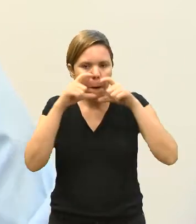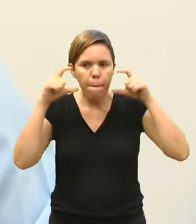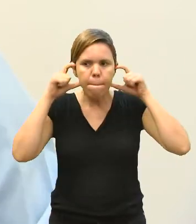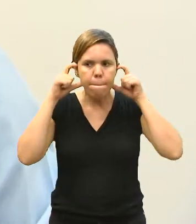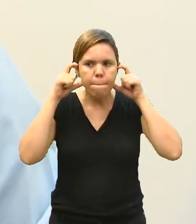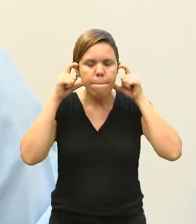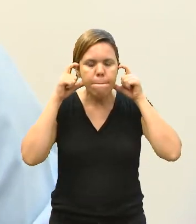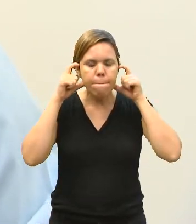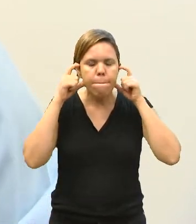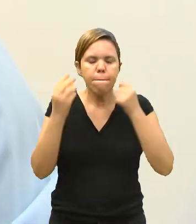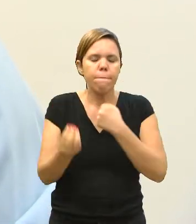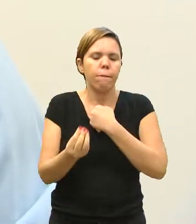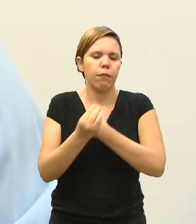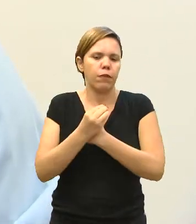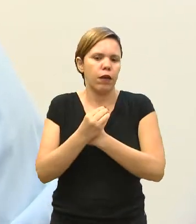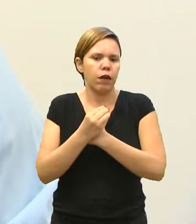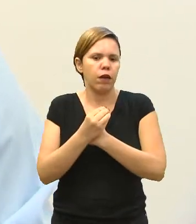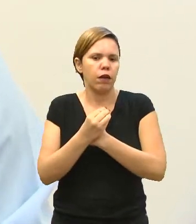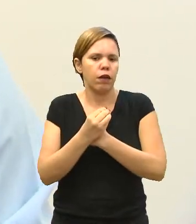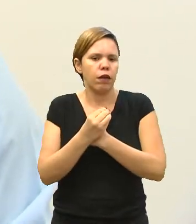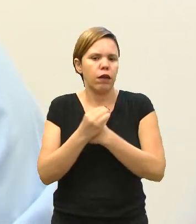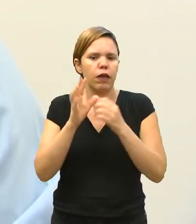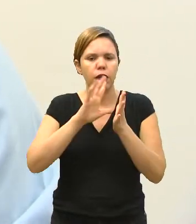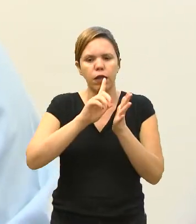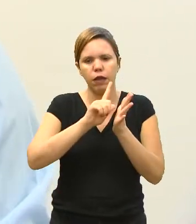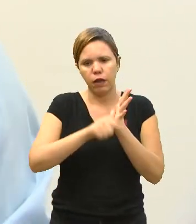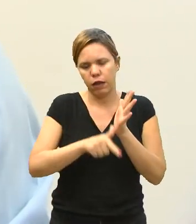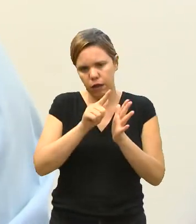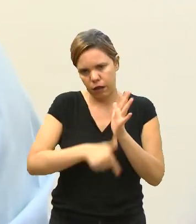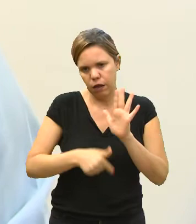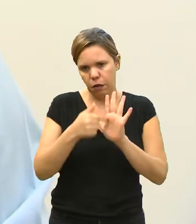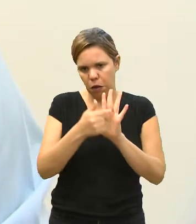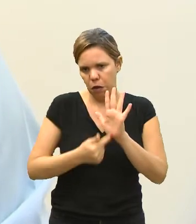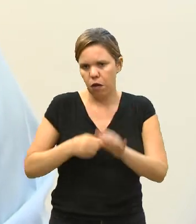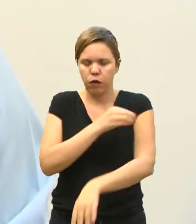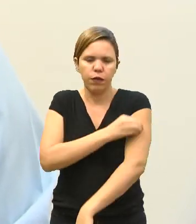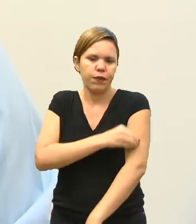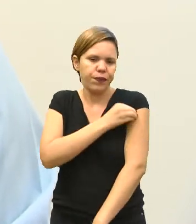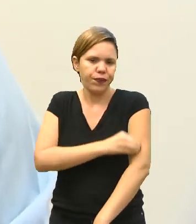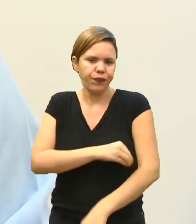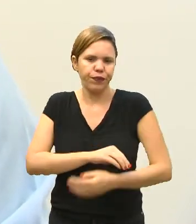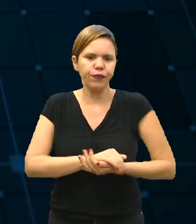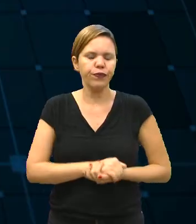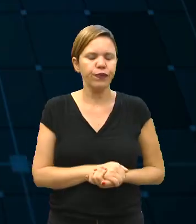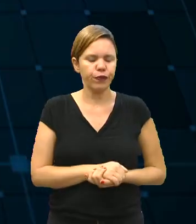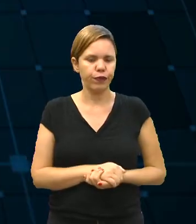usam máscara, colocam, higienizam com álcool gel?